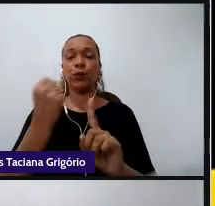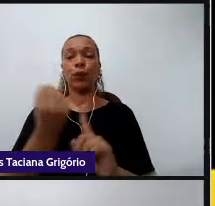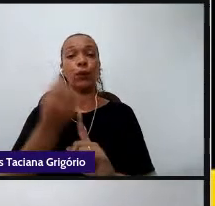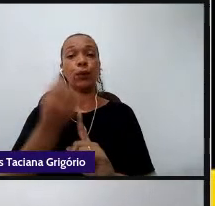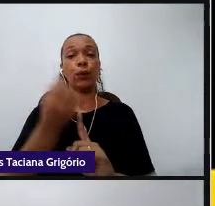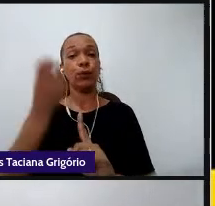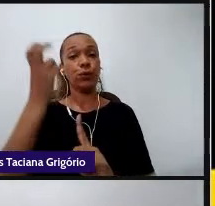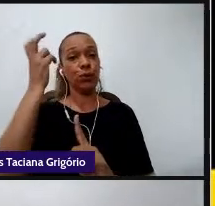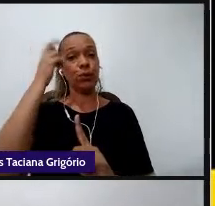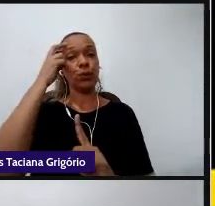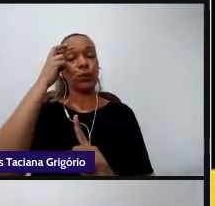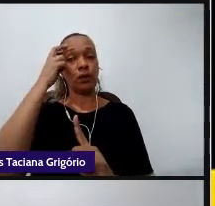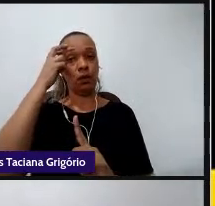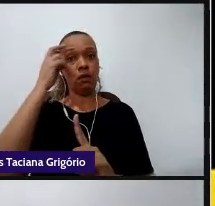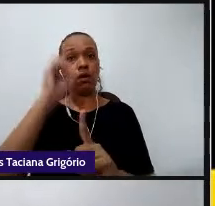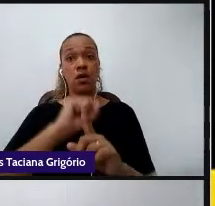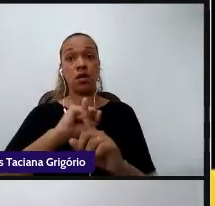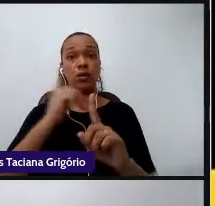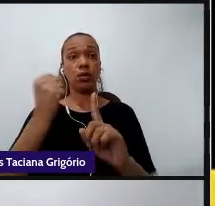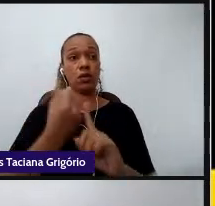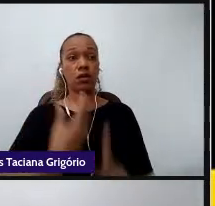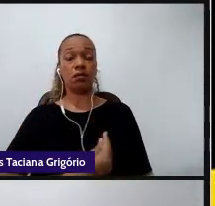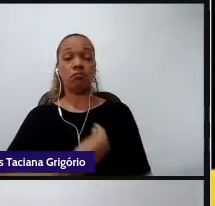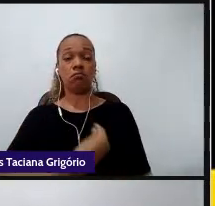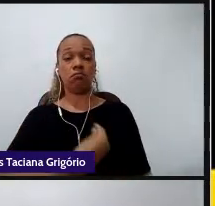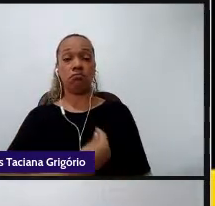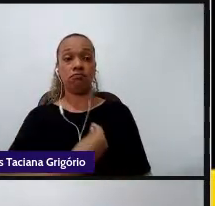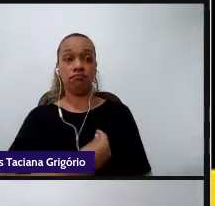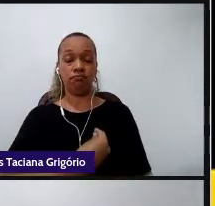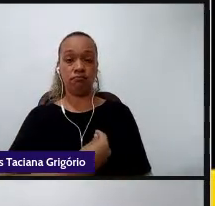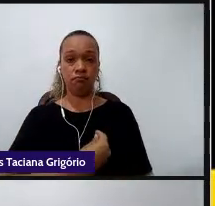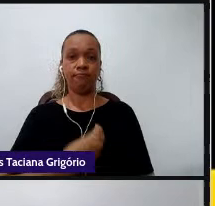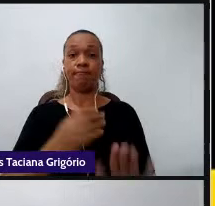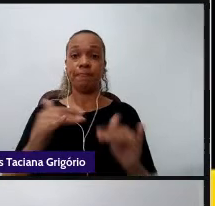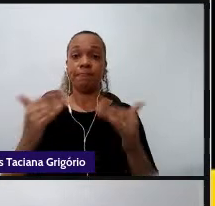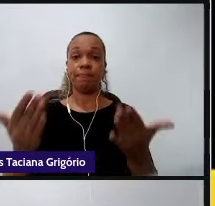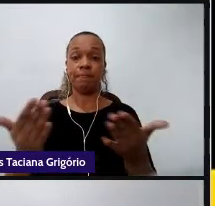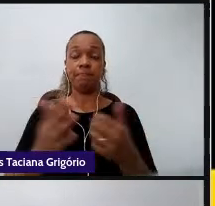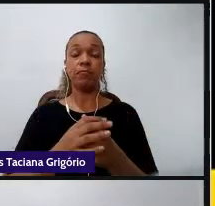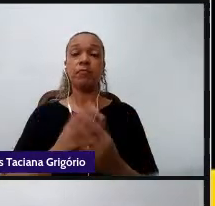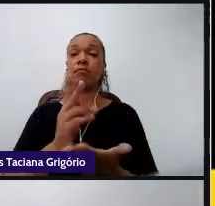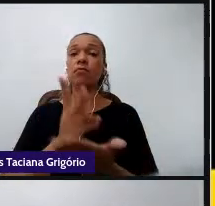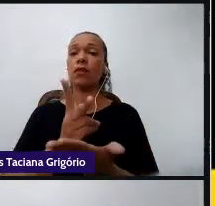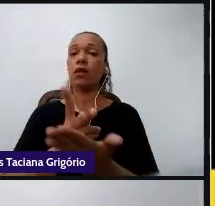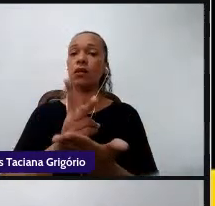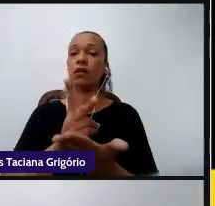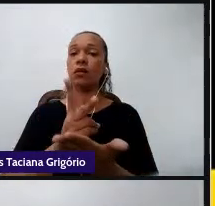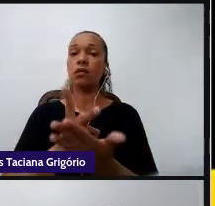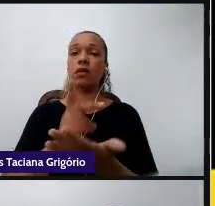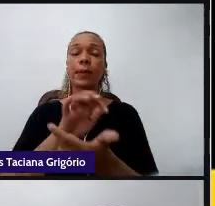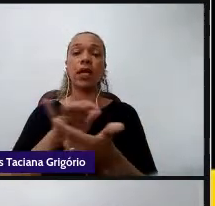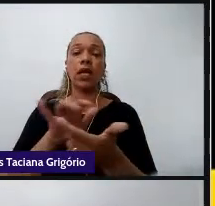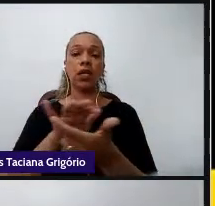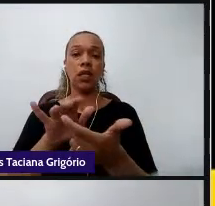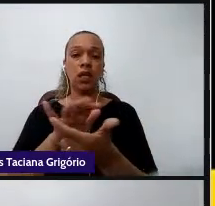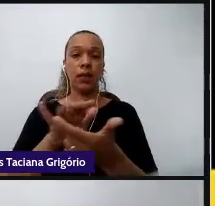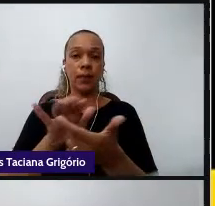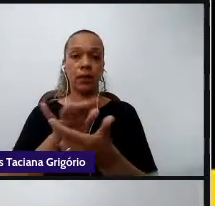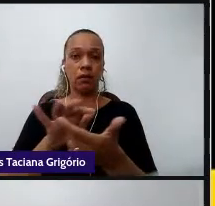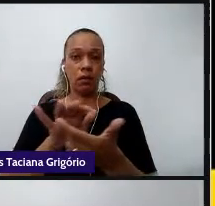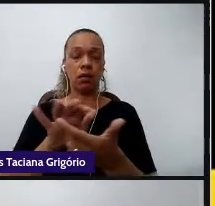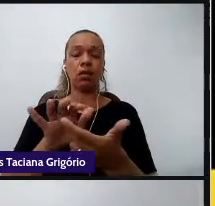sociedades estão ali envolvidas. Então, sempre os letramentos eles vão pressupor